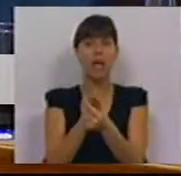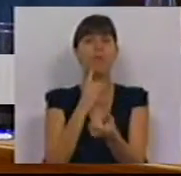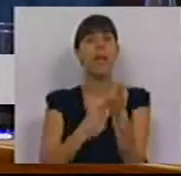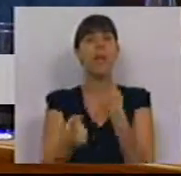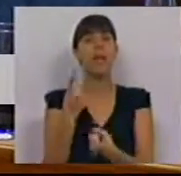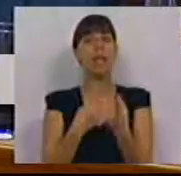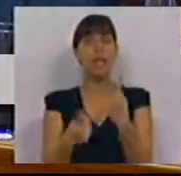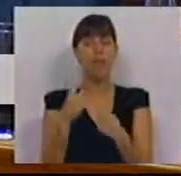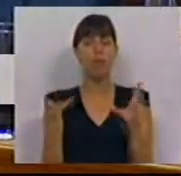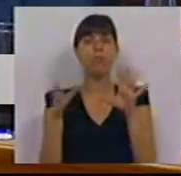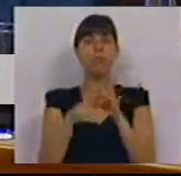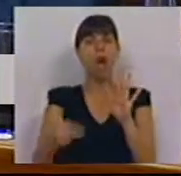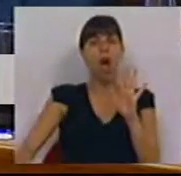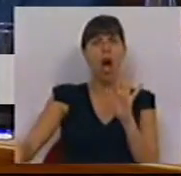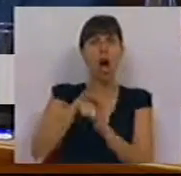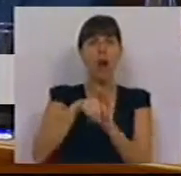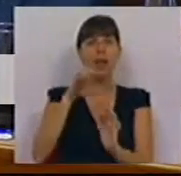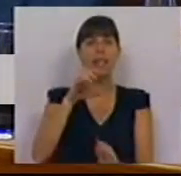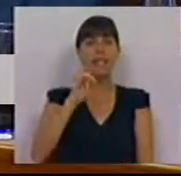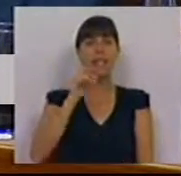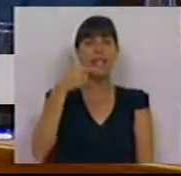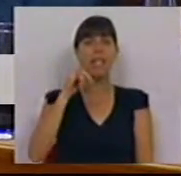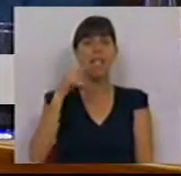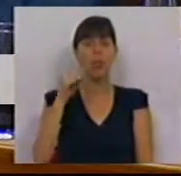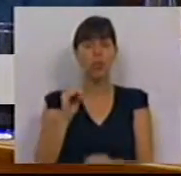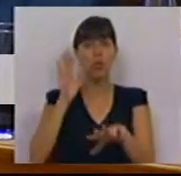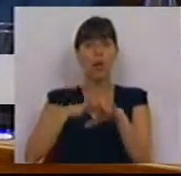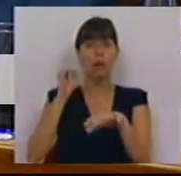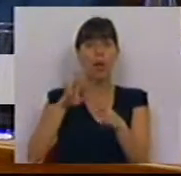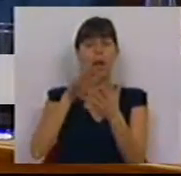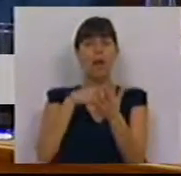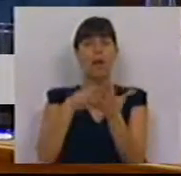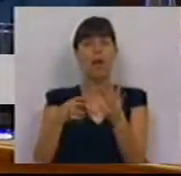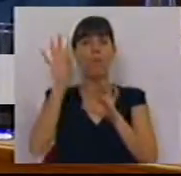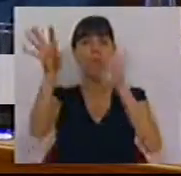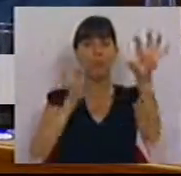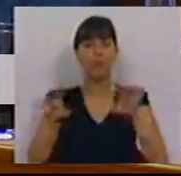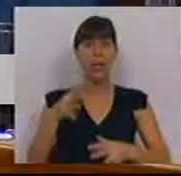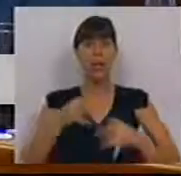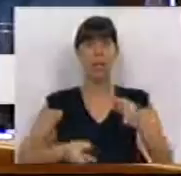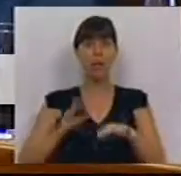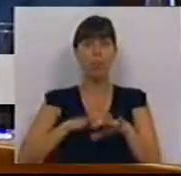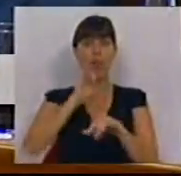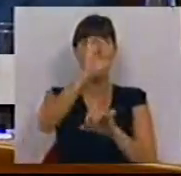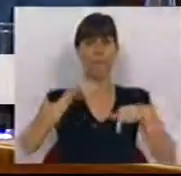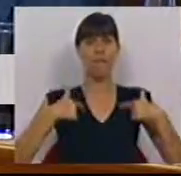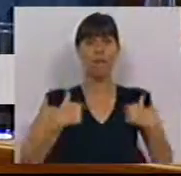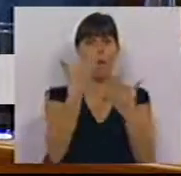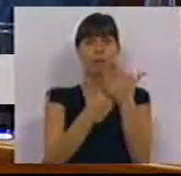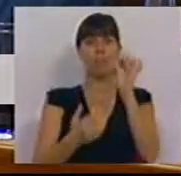inquérito sobre a sabotagem aos sítios no âmbito da implementação do mapa judiciário, face à sua diligência.